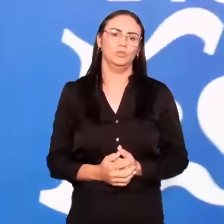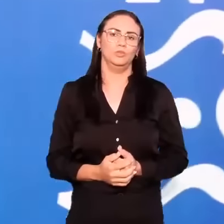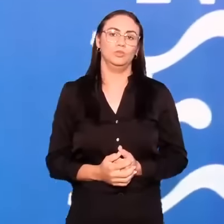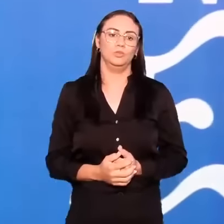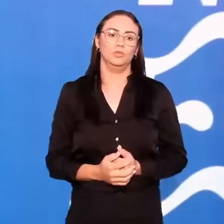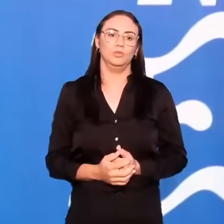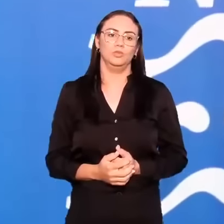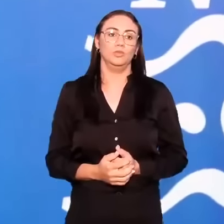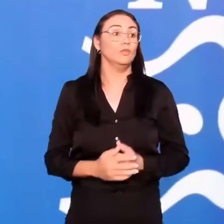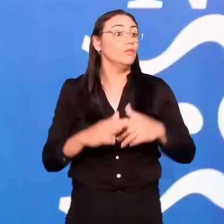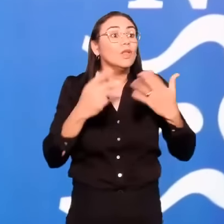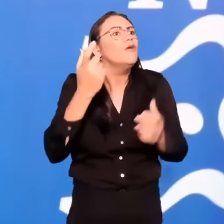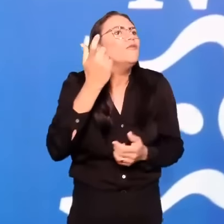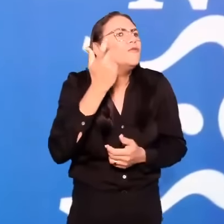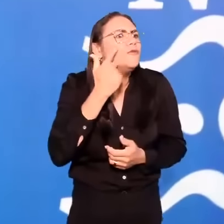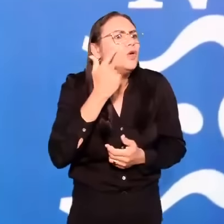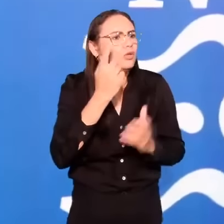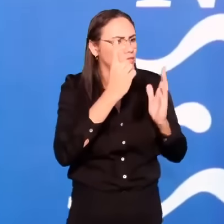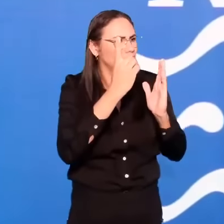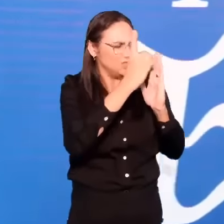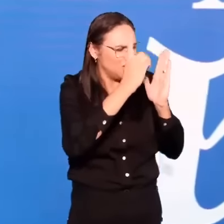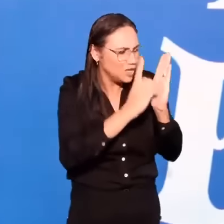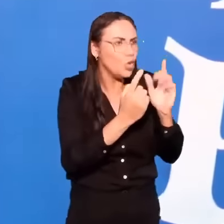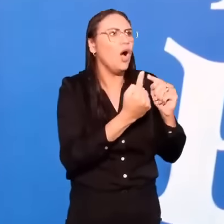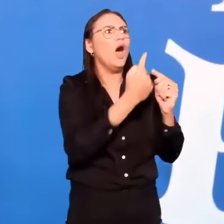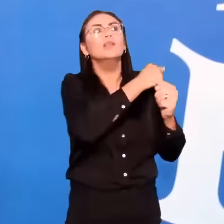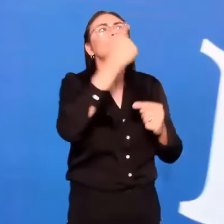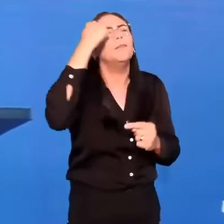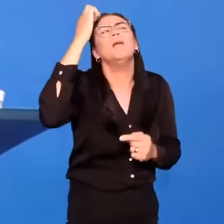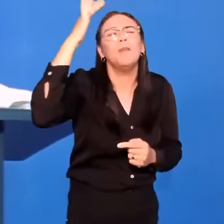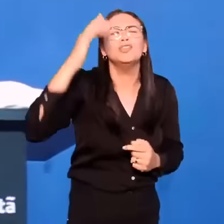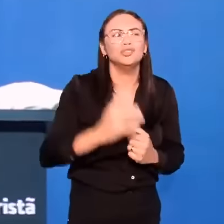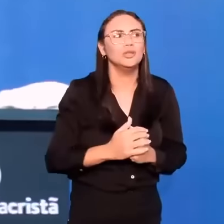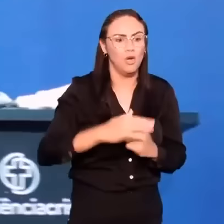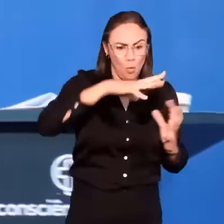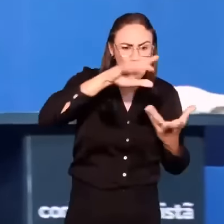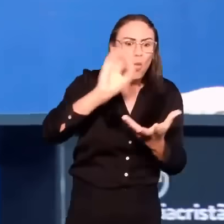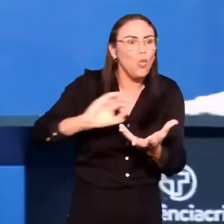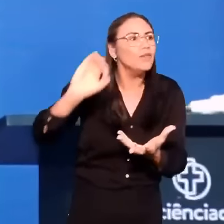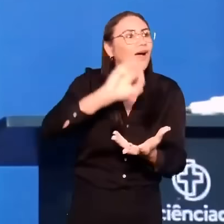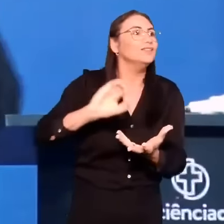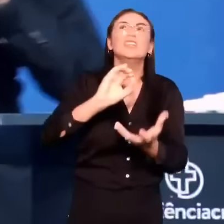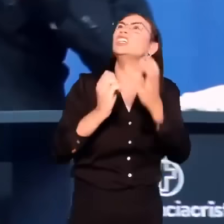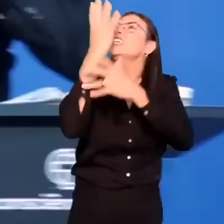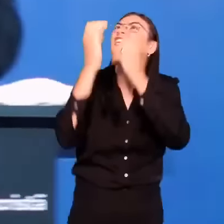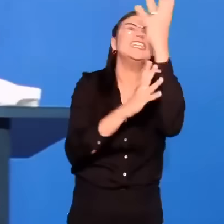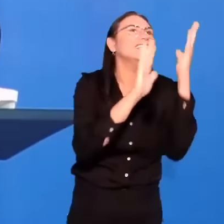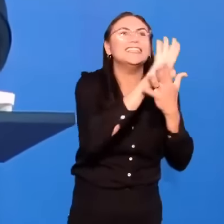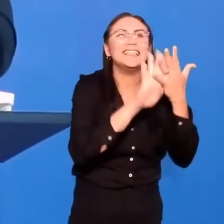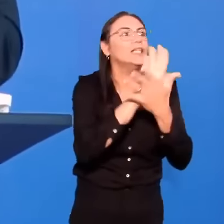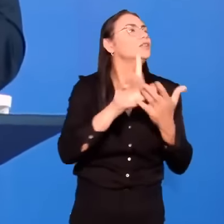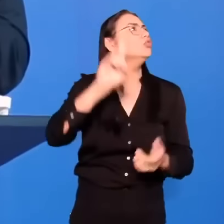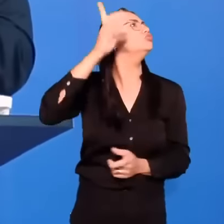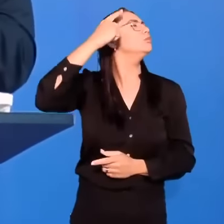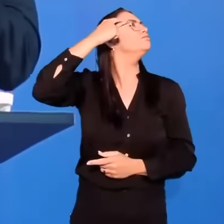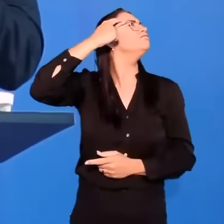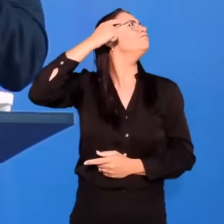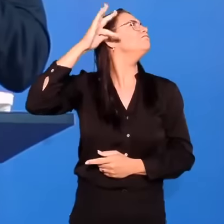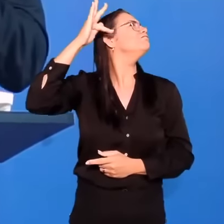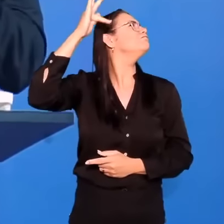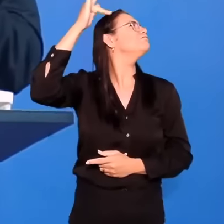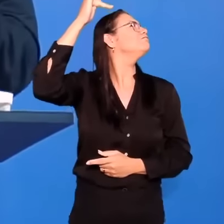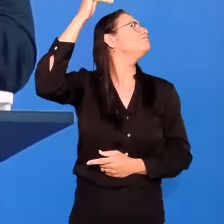Imagina isso. Nos decretos divinos. Antes da fundação do mundo. Antes de criar tudo. Deus já pensou.